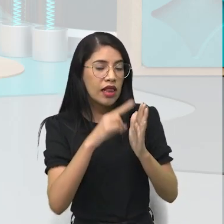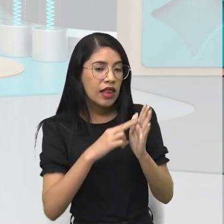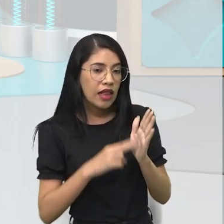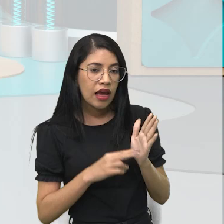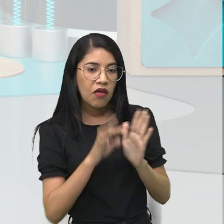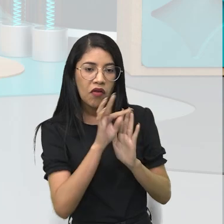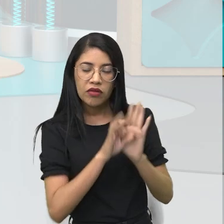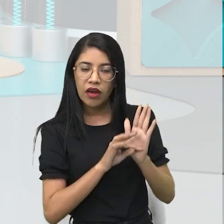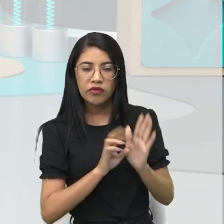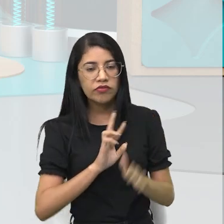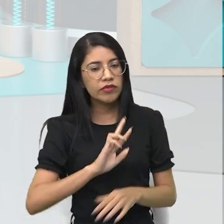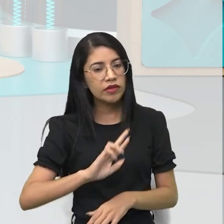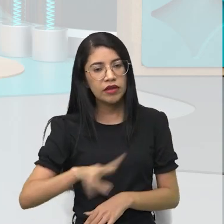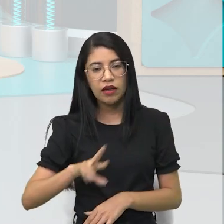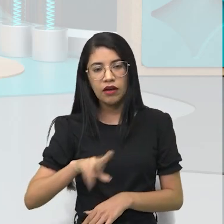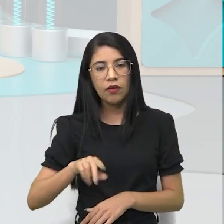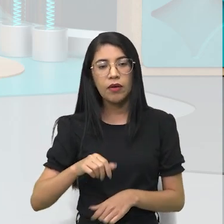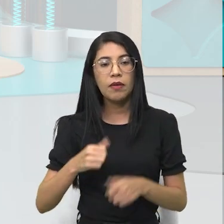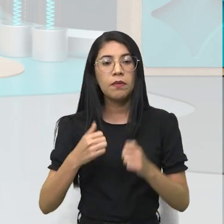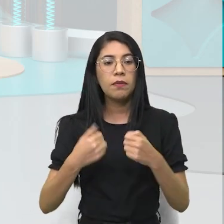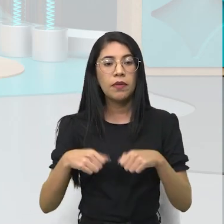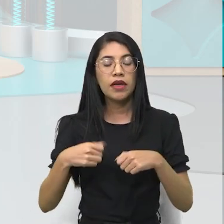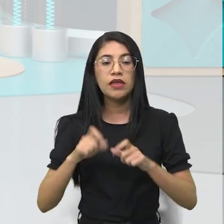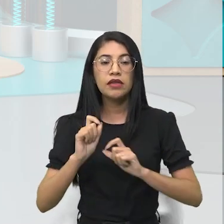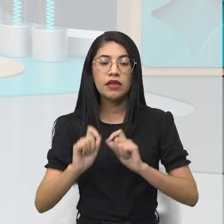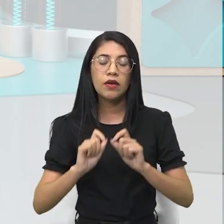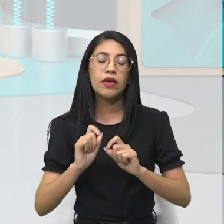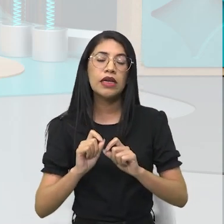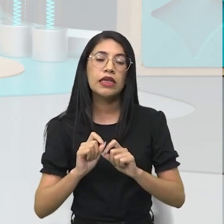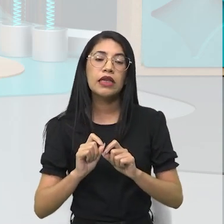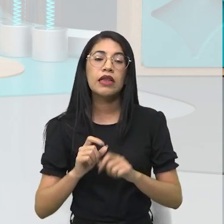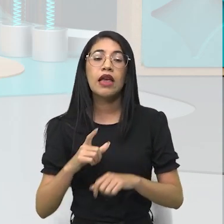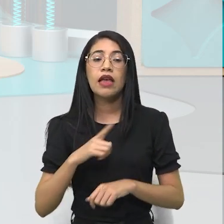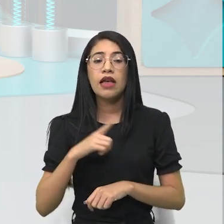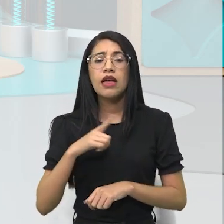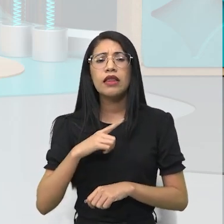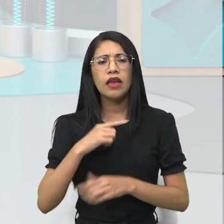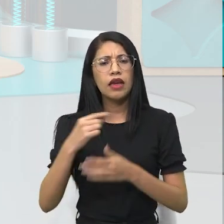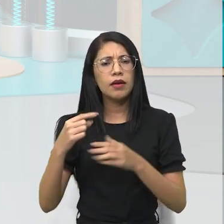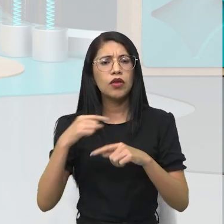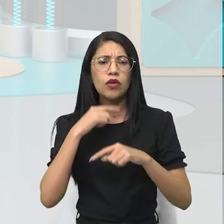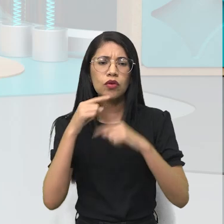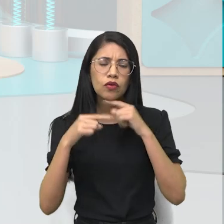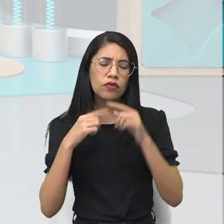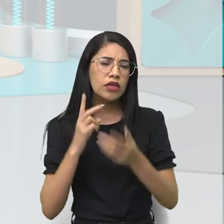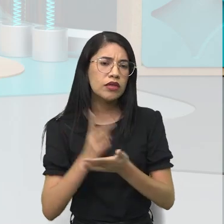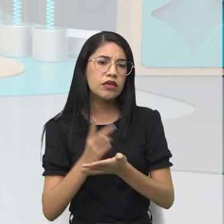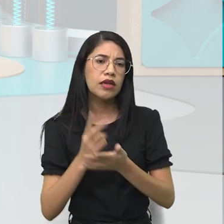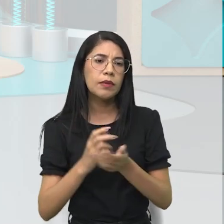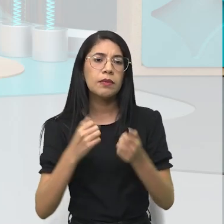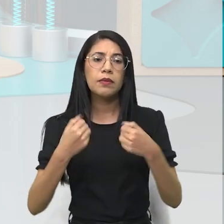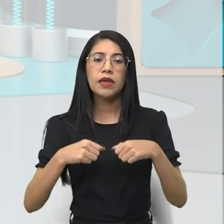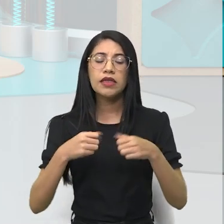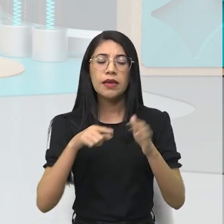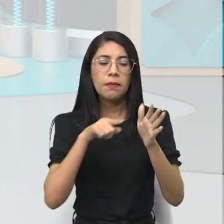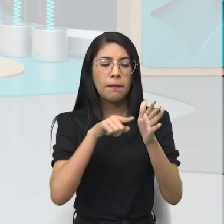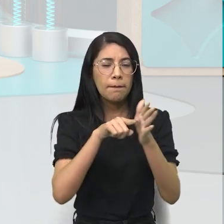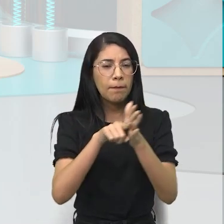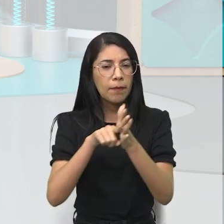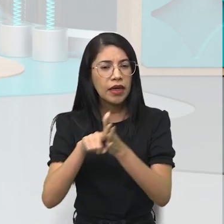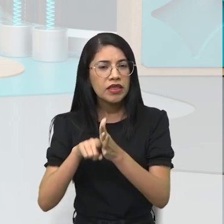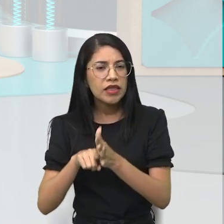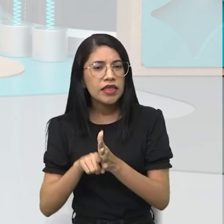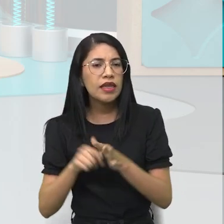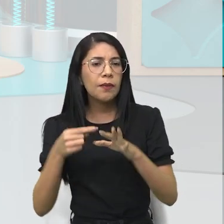pesquisa. Também não é interessante. Sempre vão surgir dúvidas. Então, você vai, pesquisa,